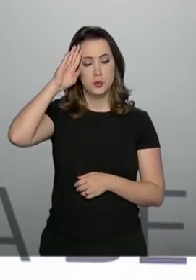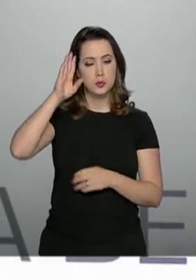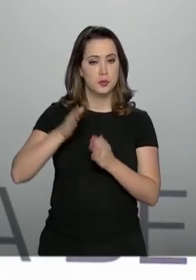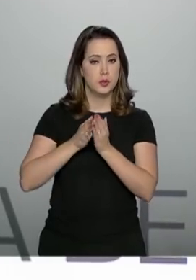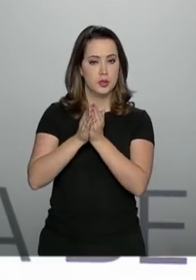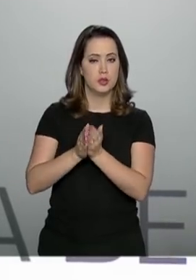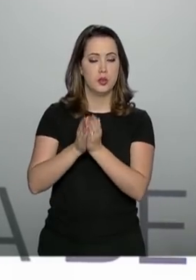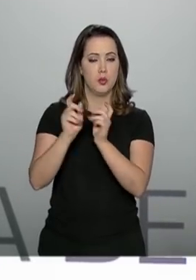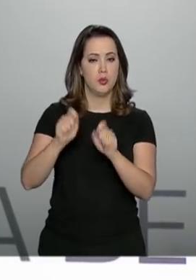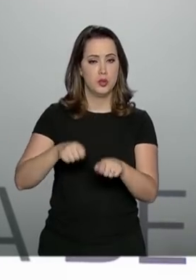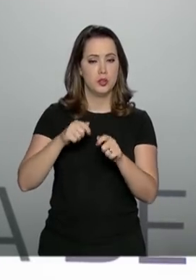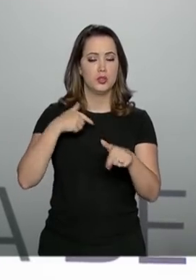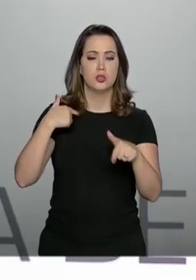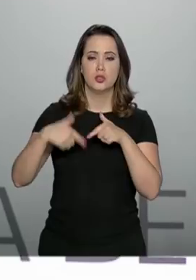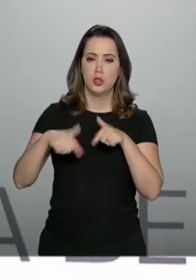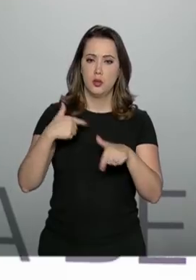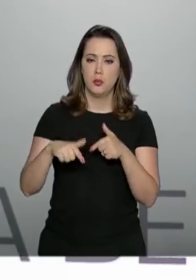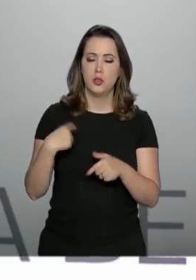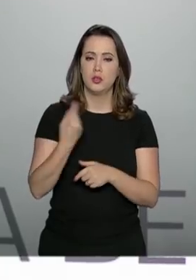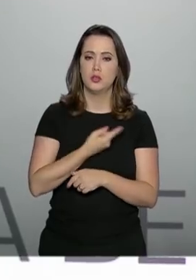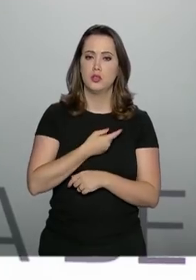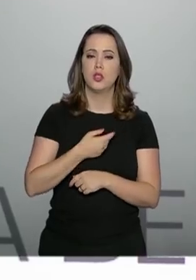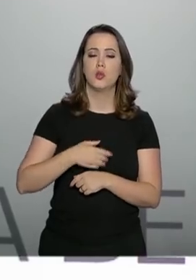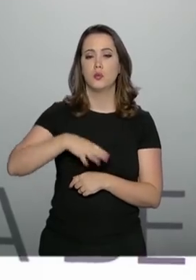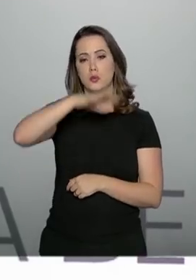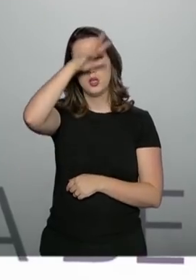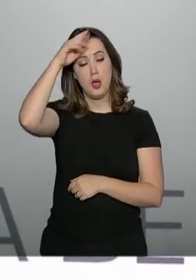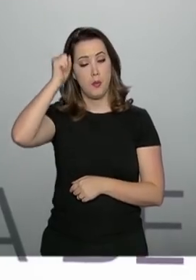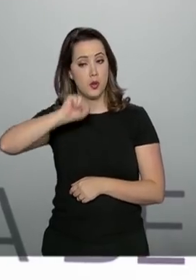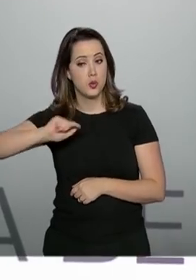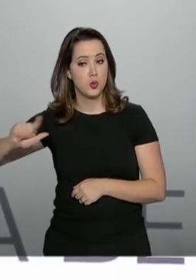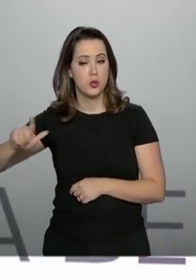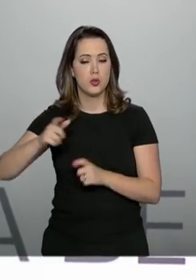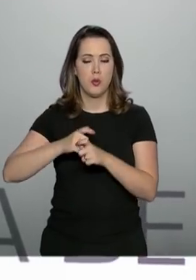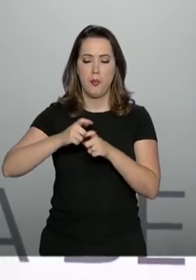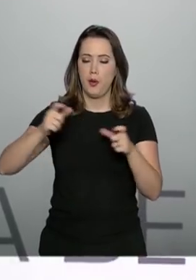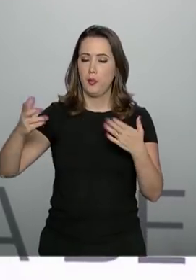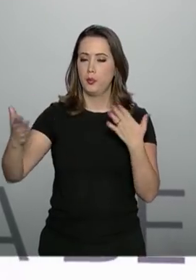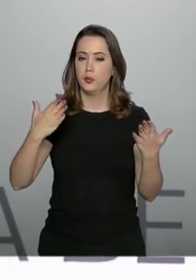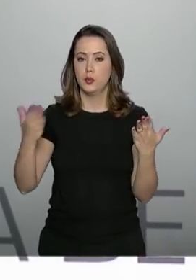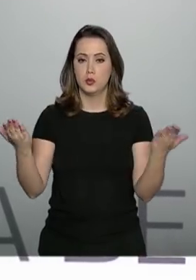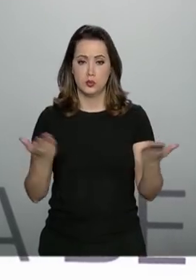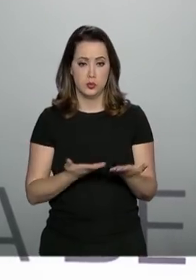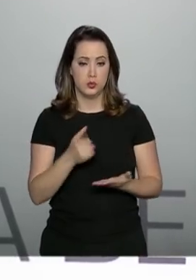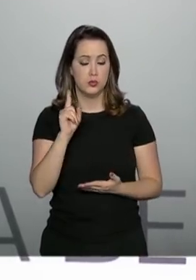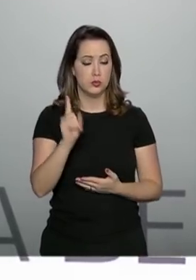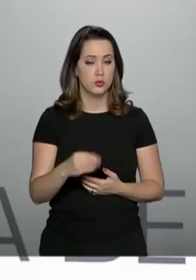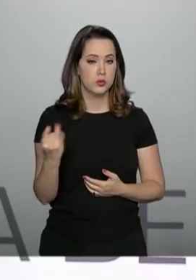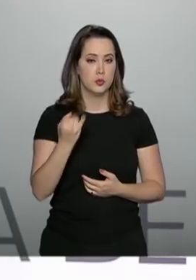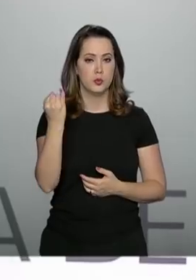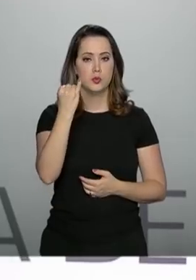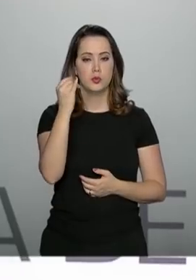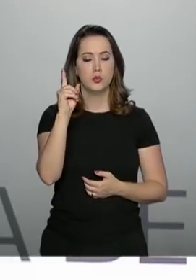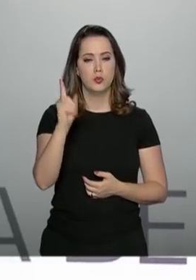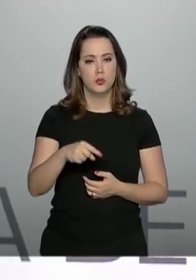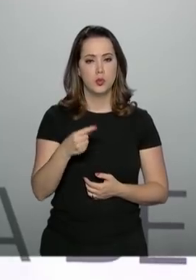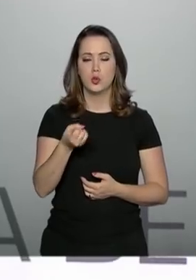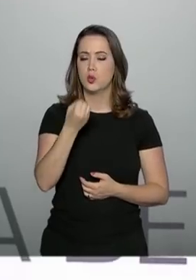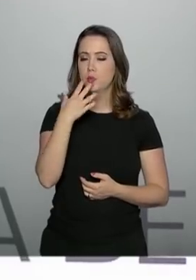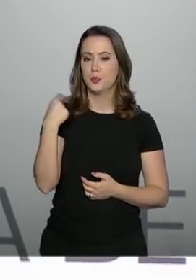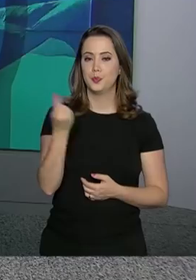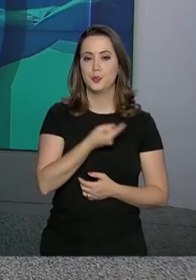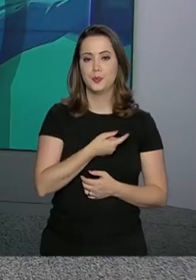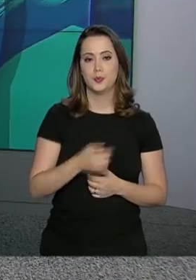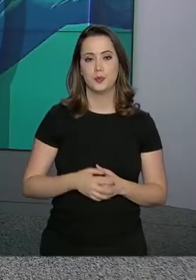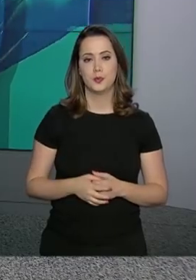patrulhamento da nossa Amazônia Azul, muito maior do que ela já tem hoje. E isso foi muito bom para todos